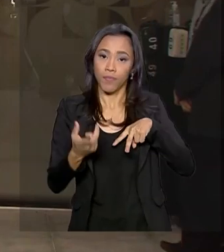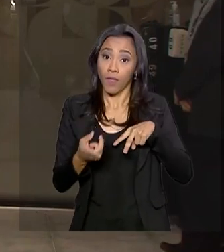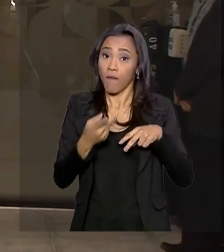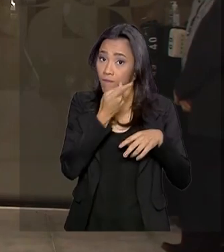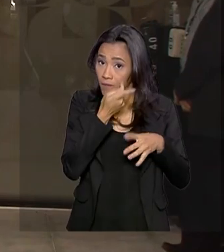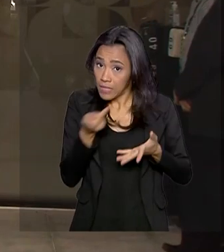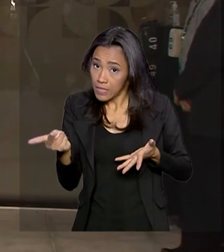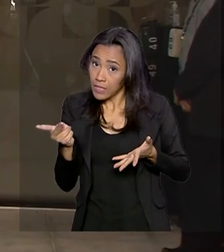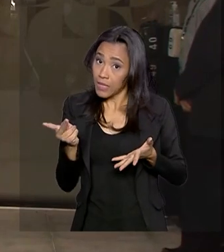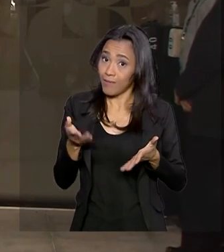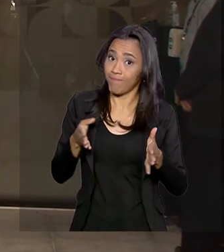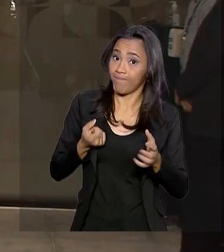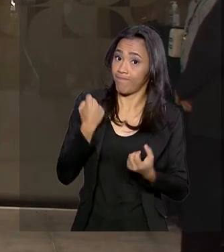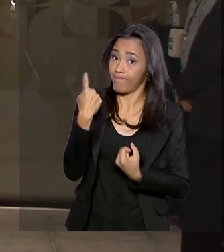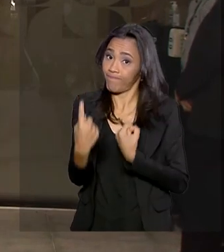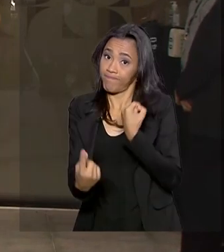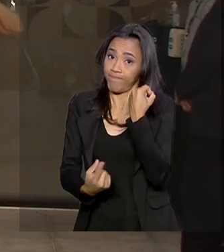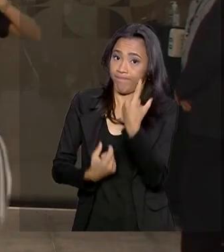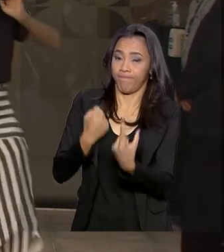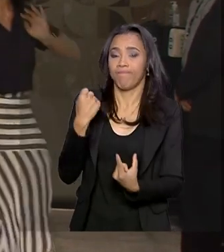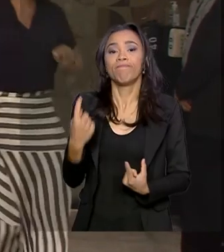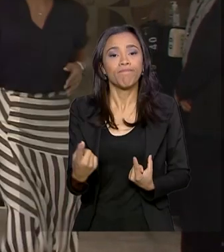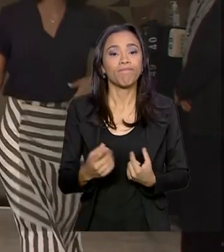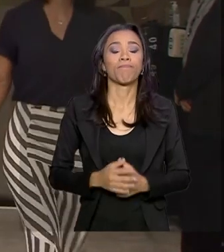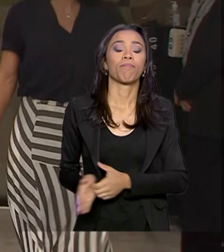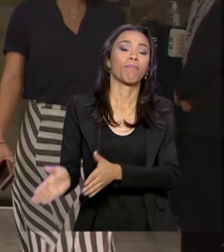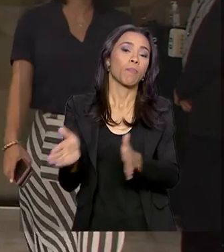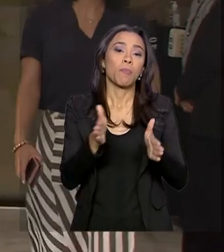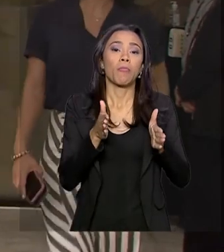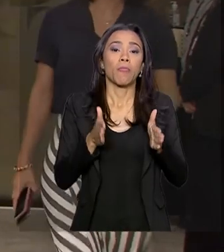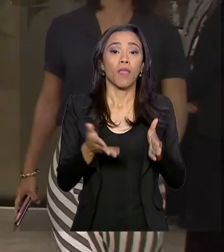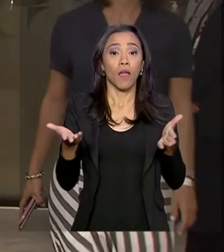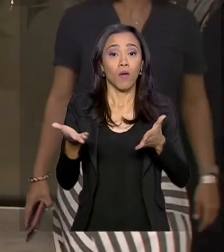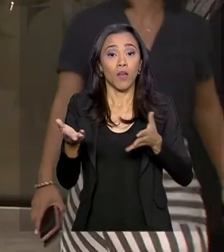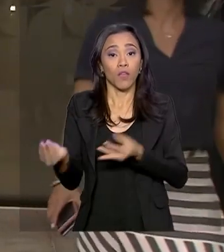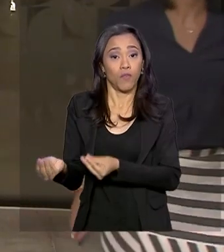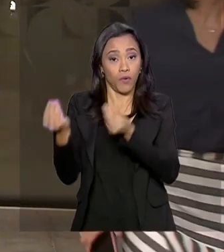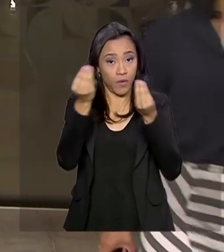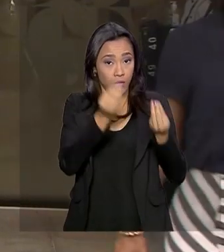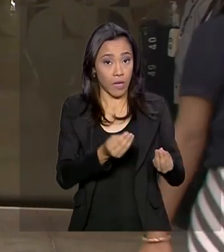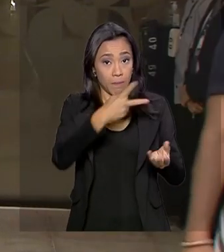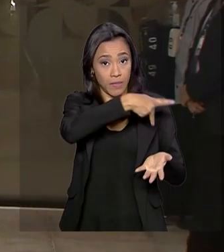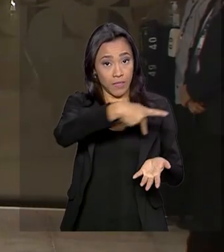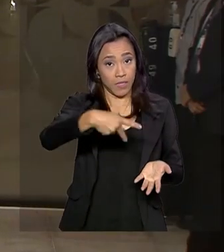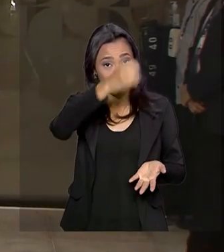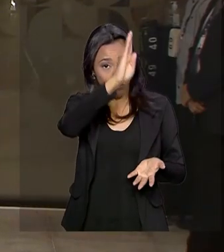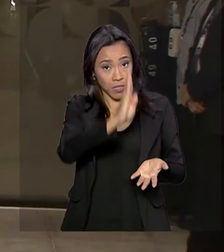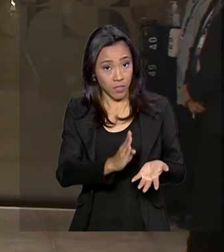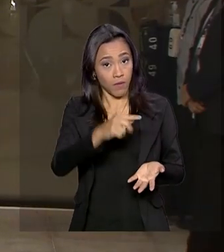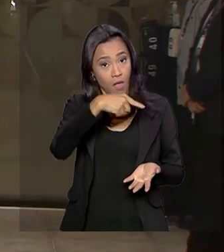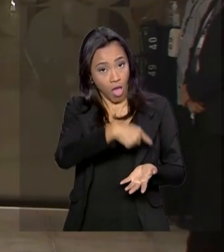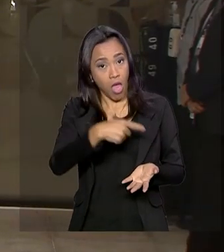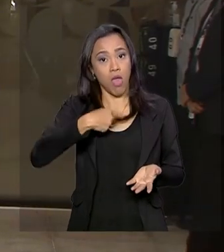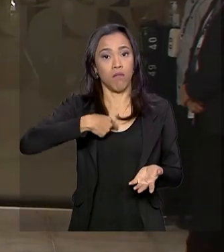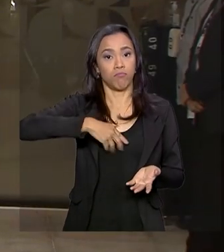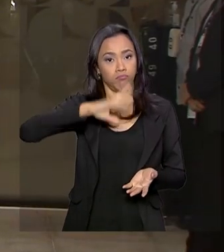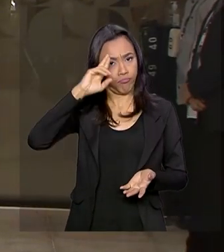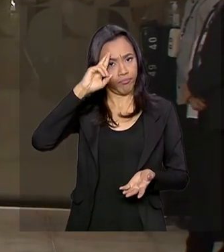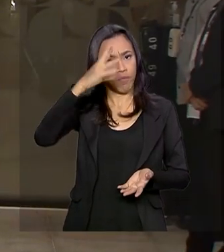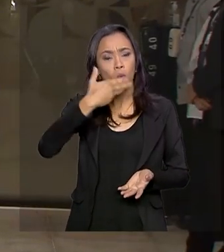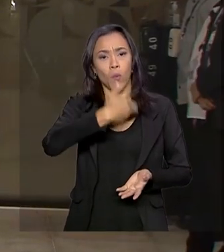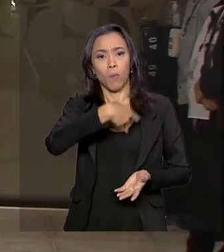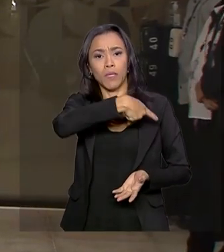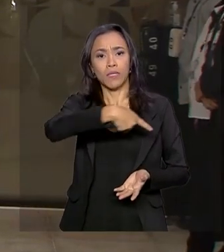A presidência da República, que foi passada interinamente para o vice-presidente-general Hamilton Mourão até amanhã, pode ser